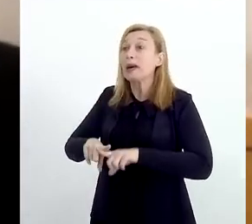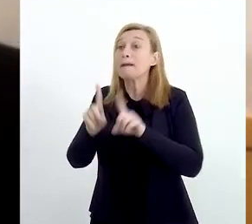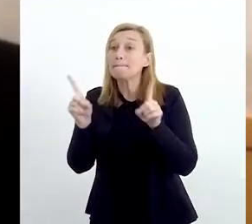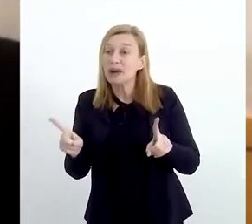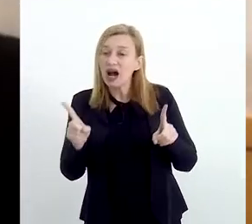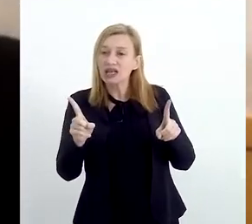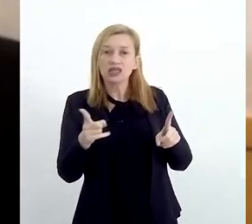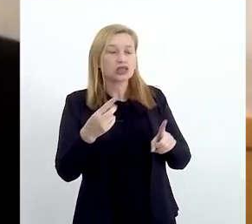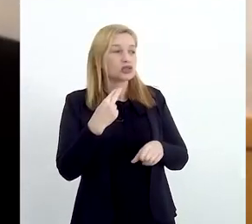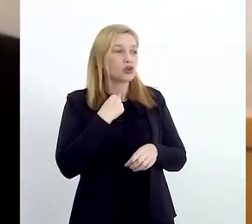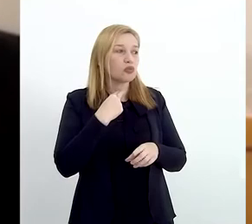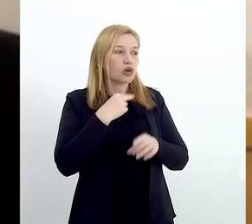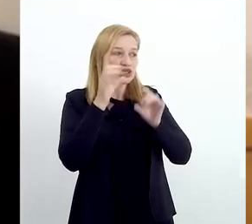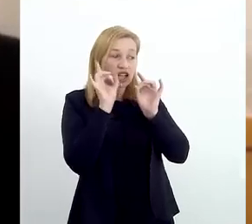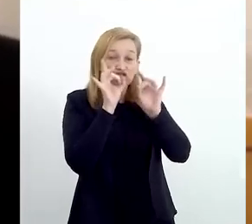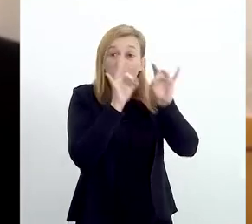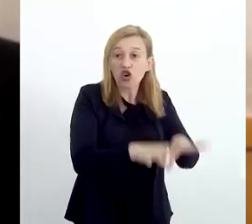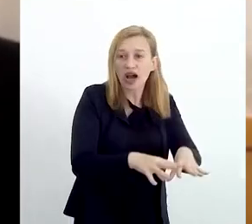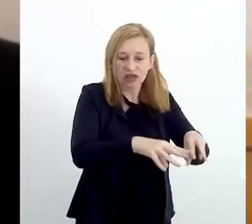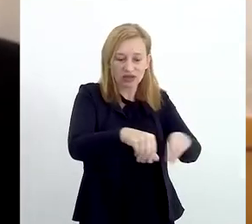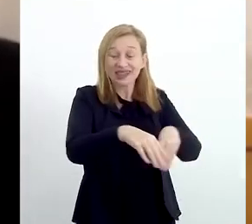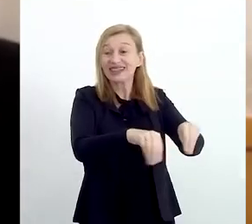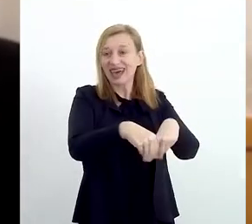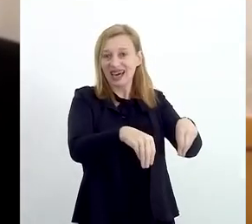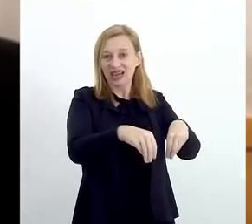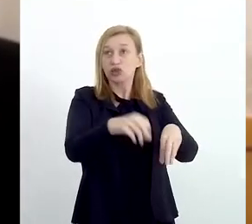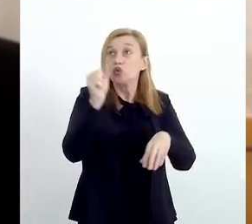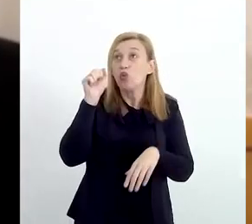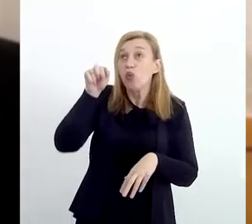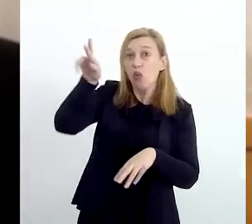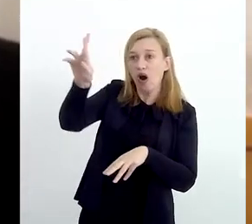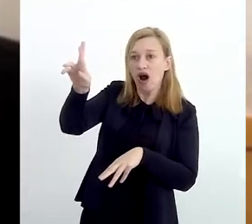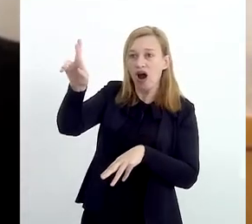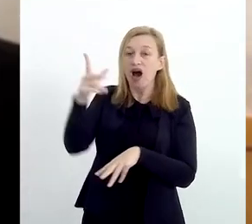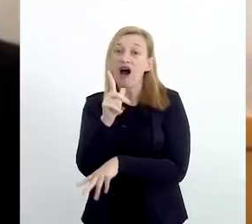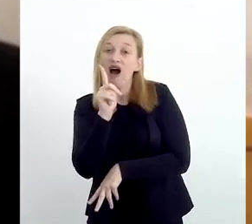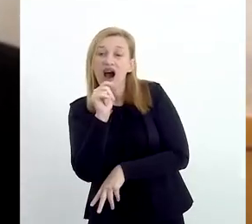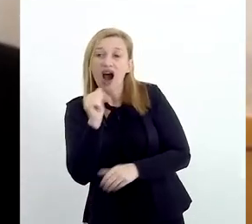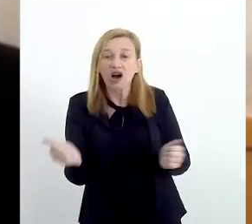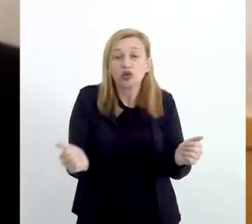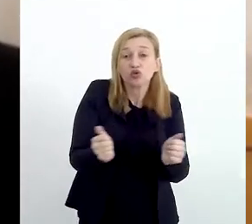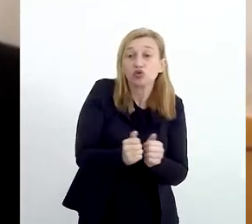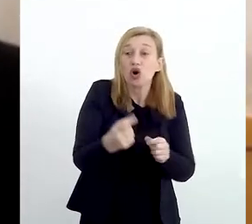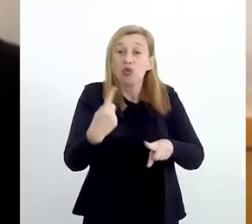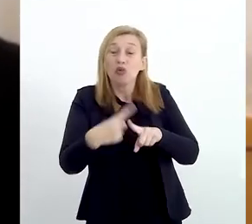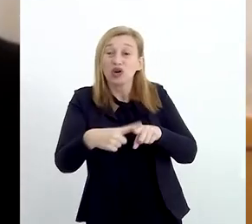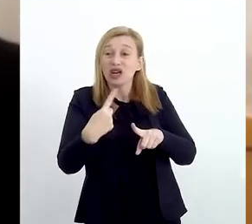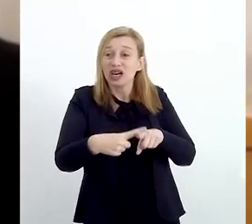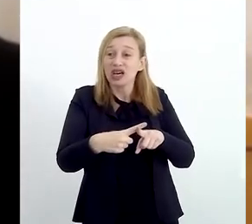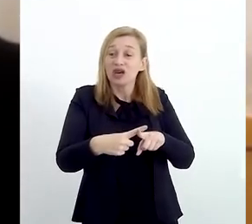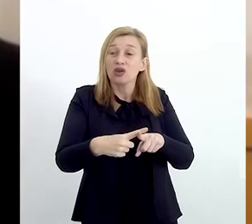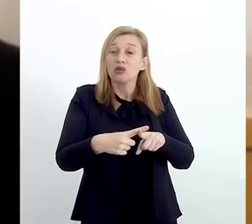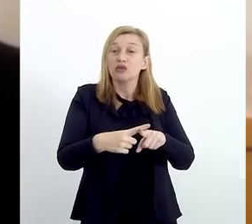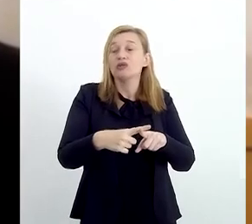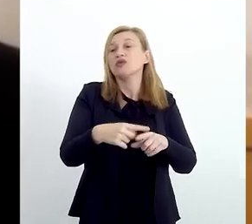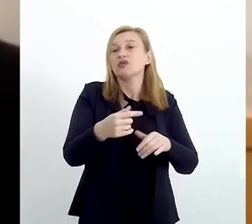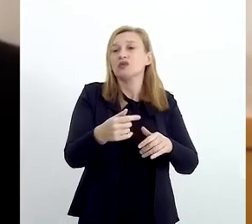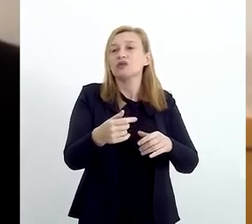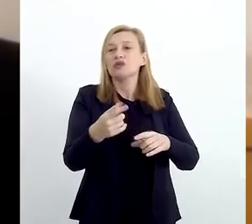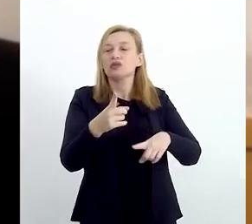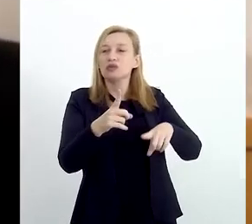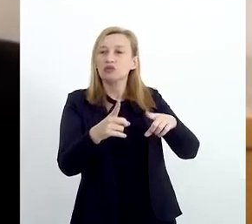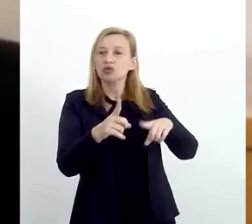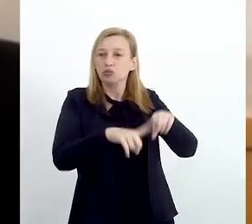tudo certo. Mas não pode estar na terra, não pode estar exposto ao ar, não pode estar exposto à água, porque aí os elementos